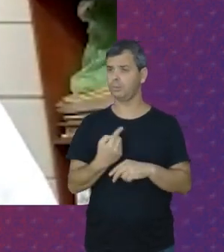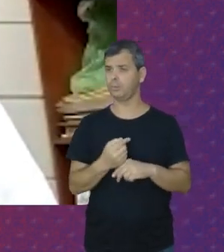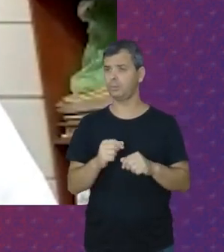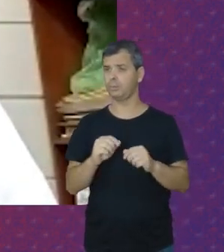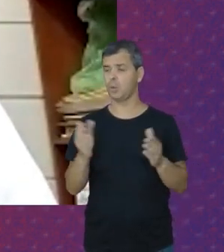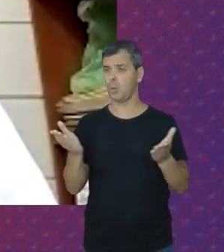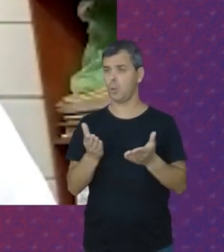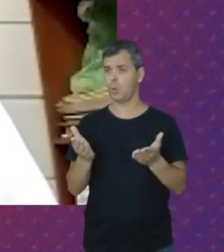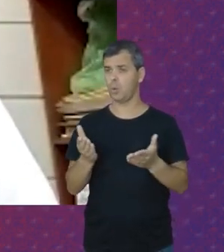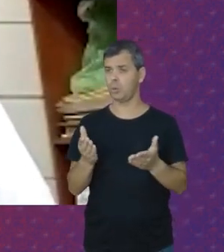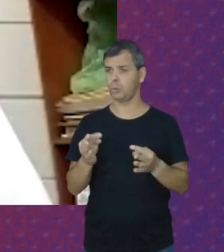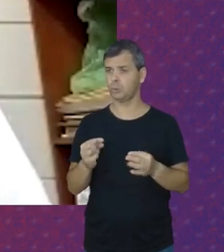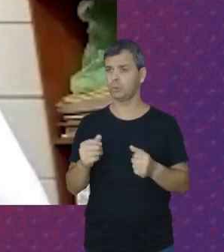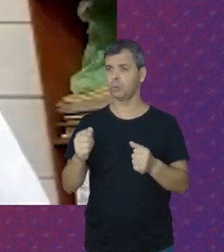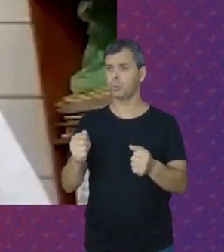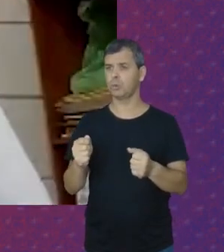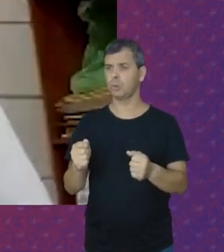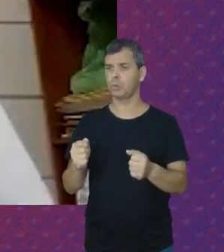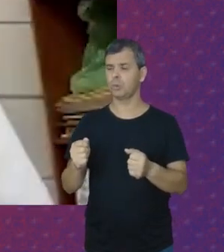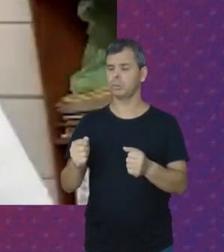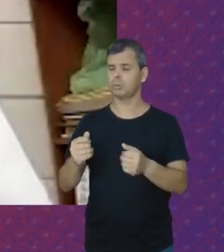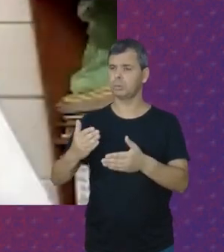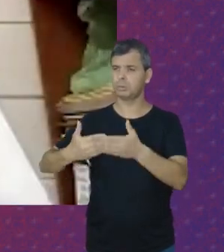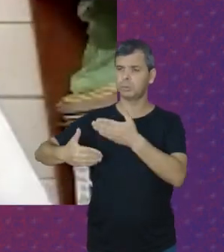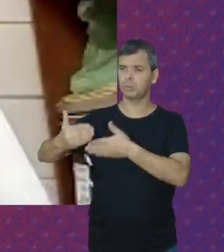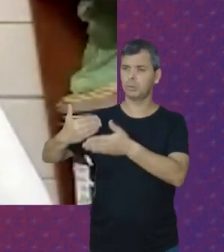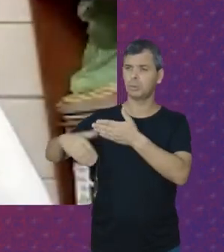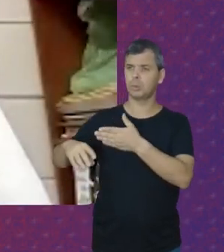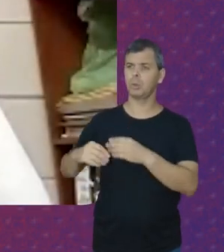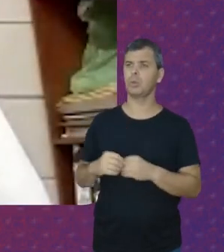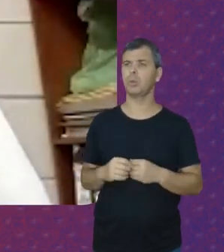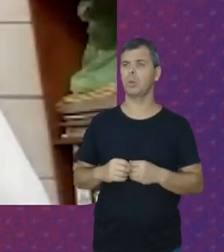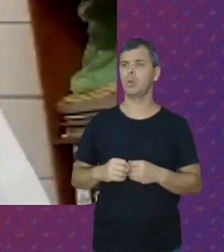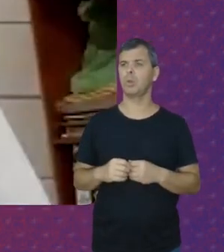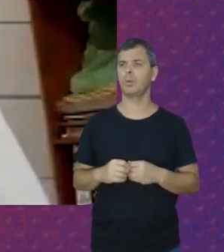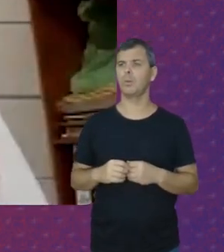Atualmente Com todos Os retrocessos Vêm